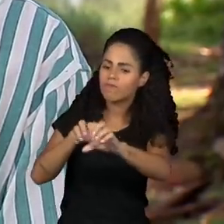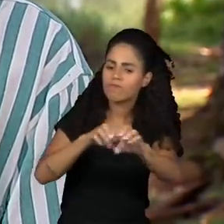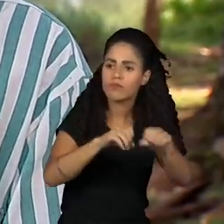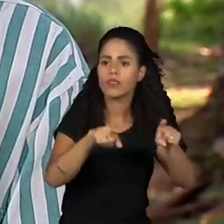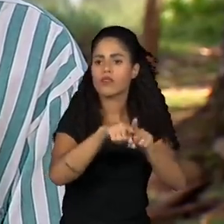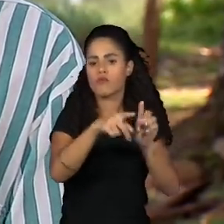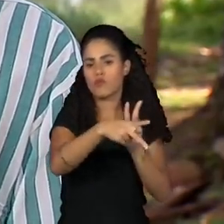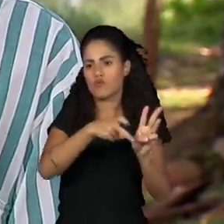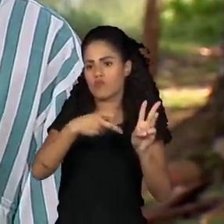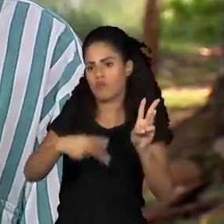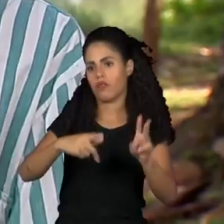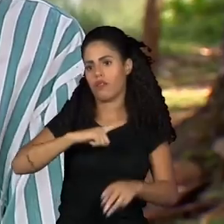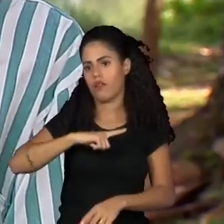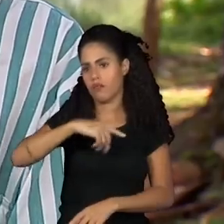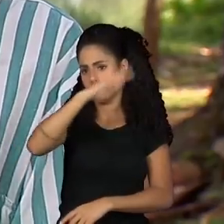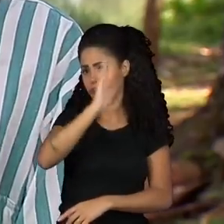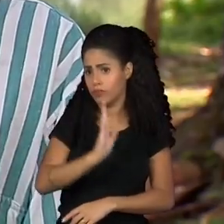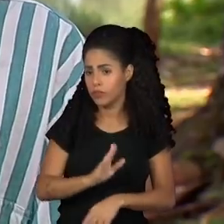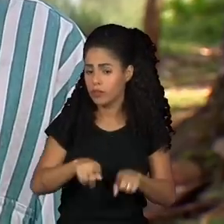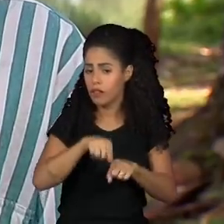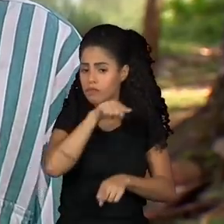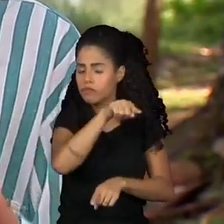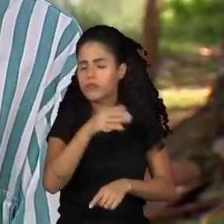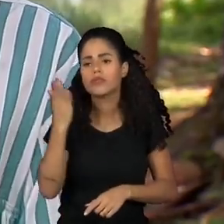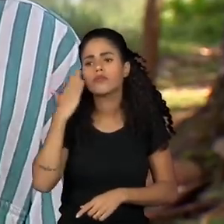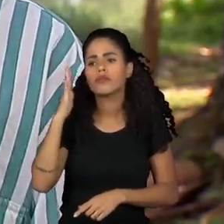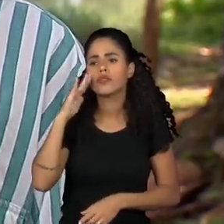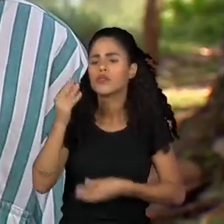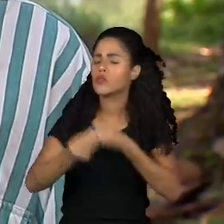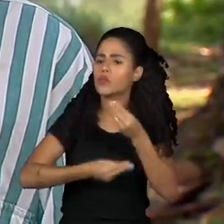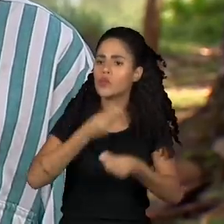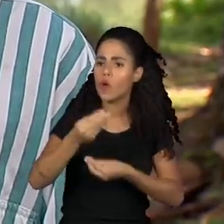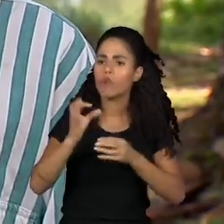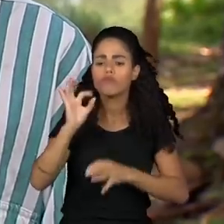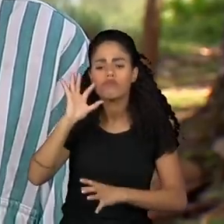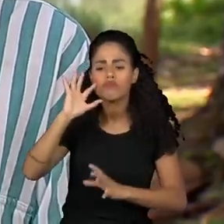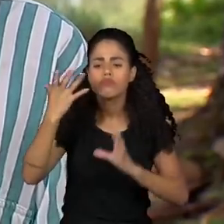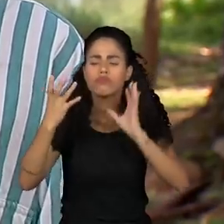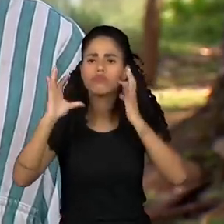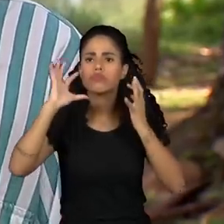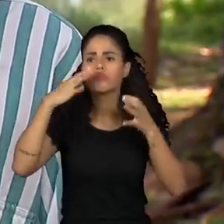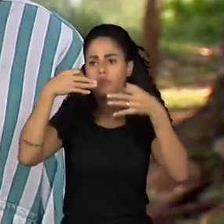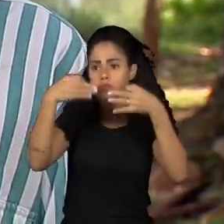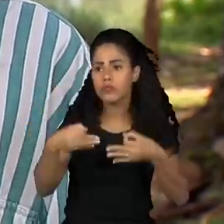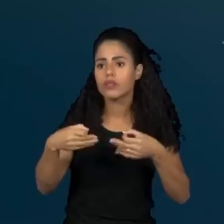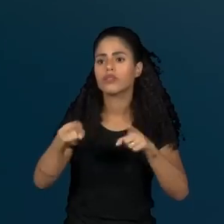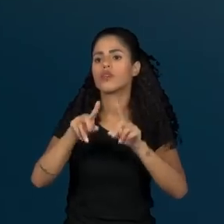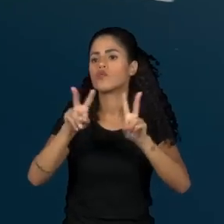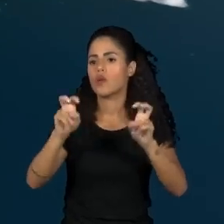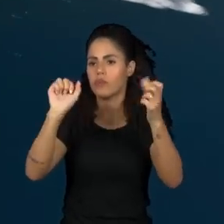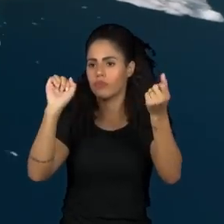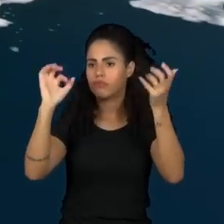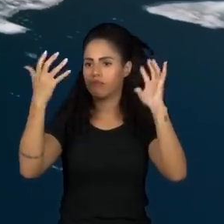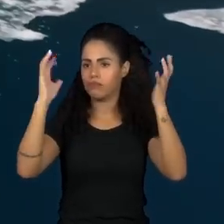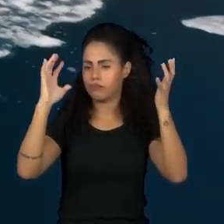indígenas que a gente tem no Brasil. Ali também a gente entende que estão as soluções para as problemáticas socioambientais.